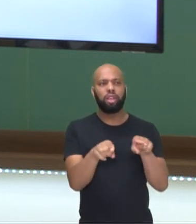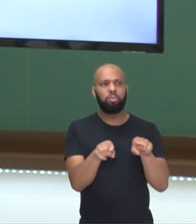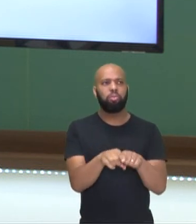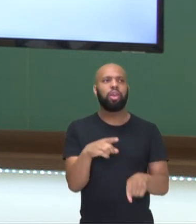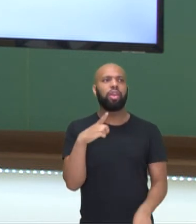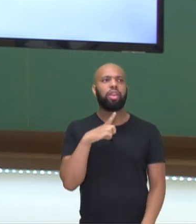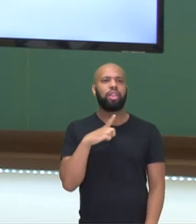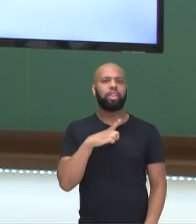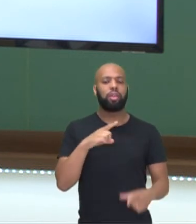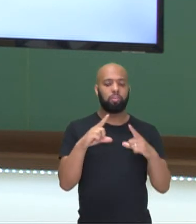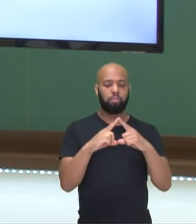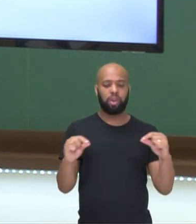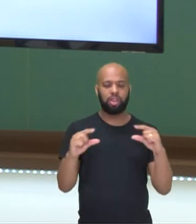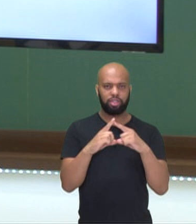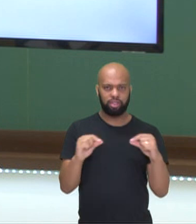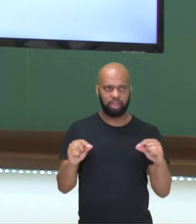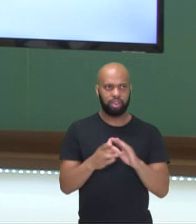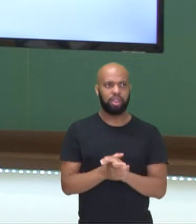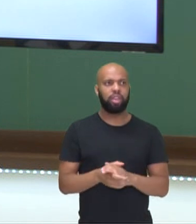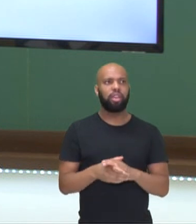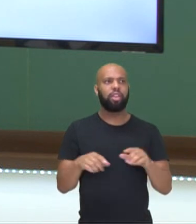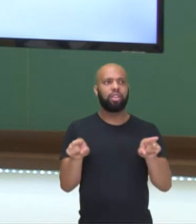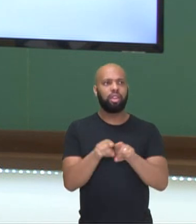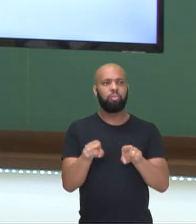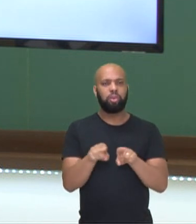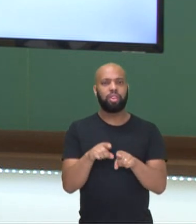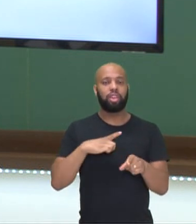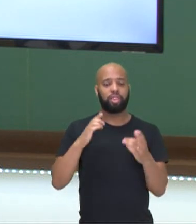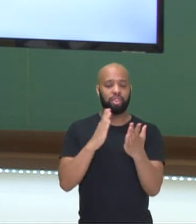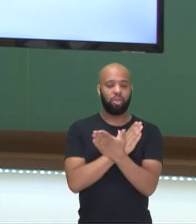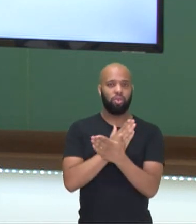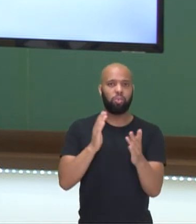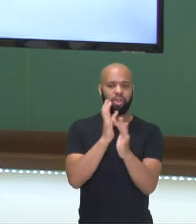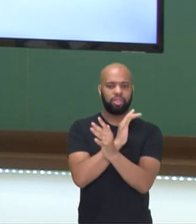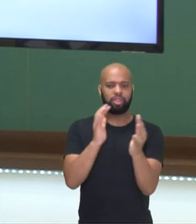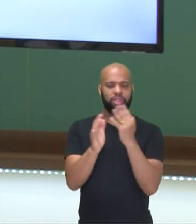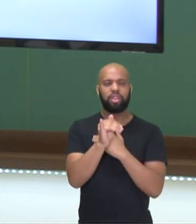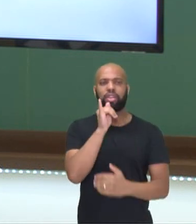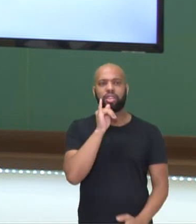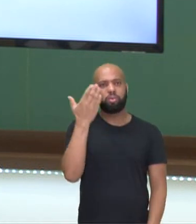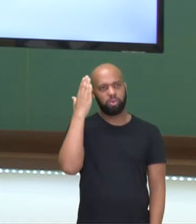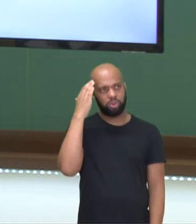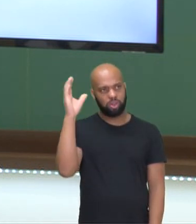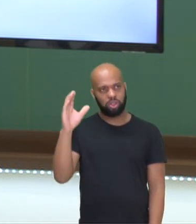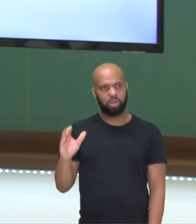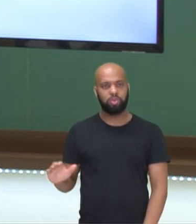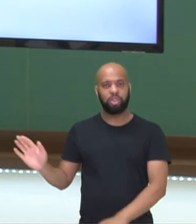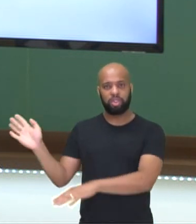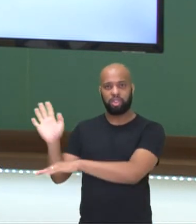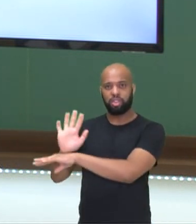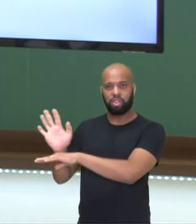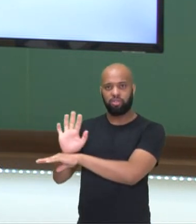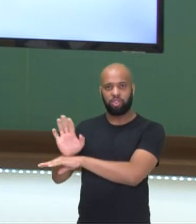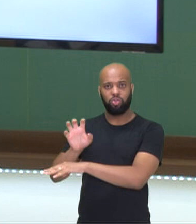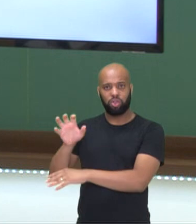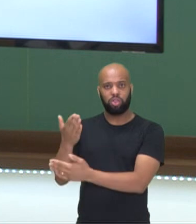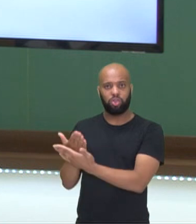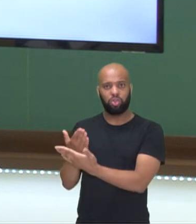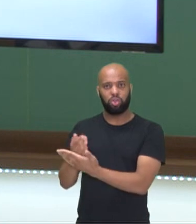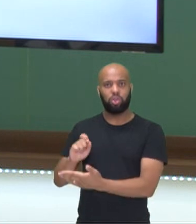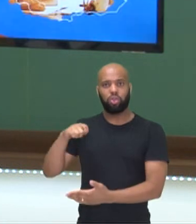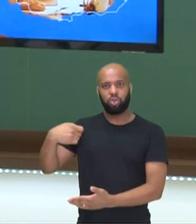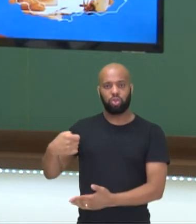Brasília, e uma gama de metrópoles como Curitiba, tá ok? Nesse vídeo, nós falamos sobre a